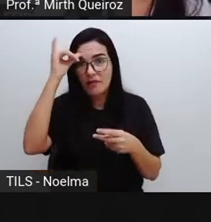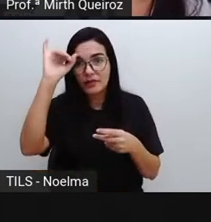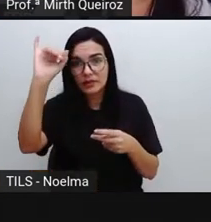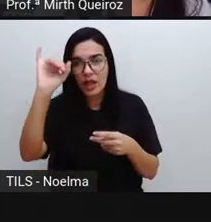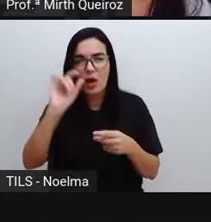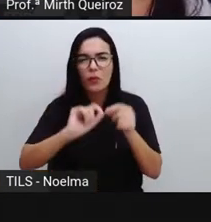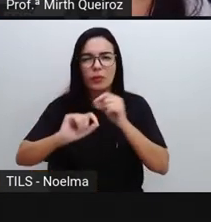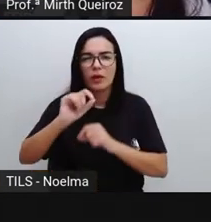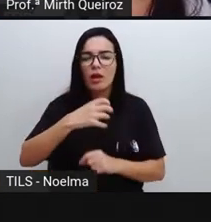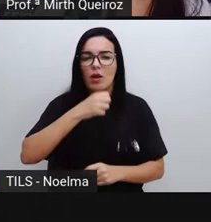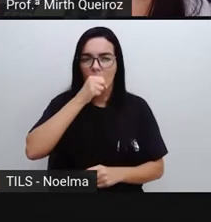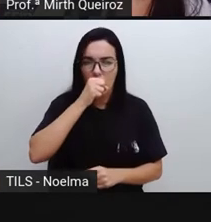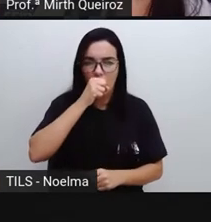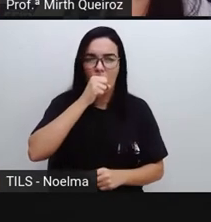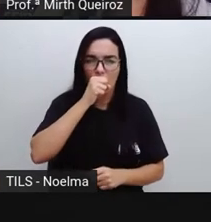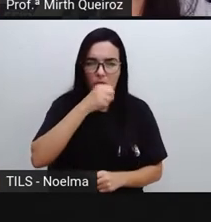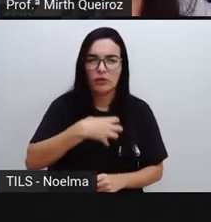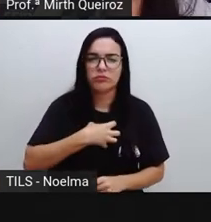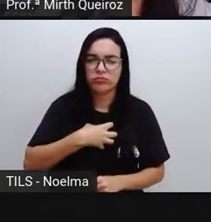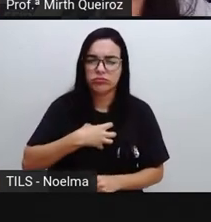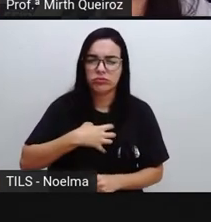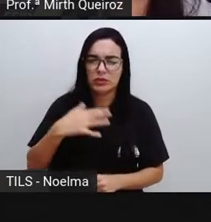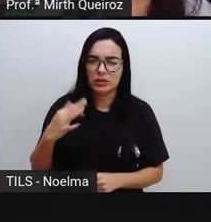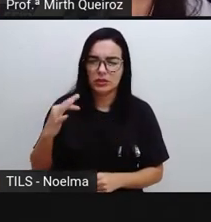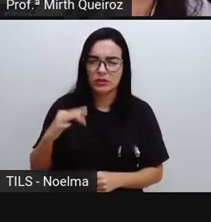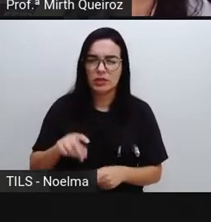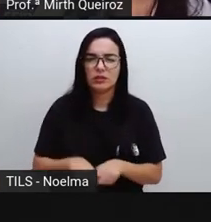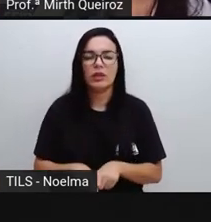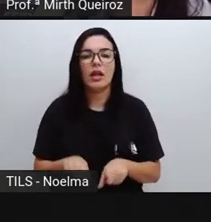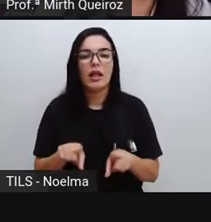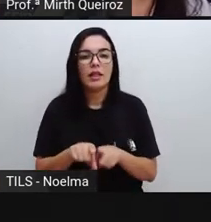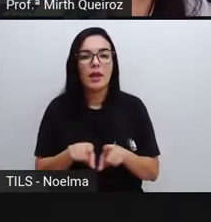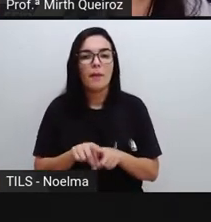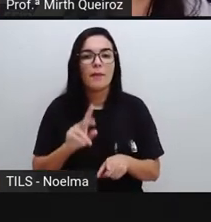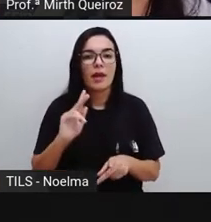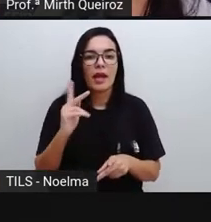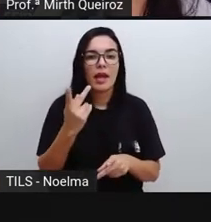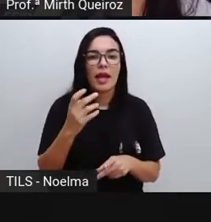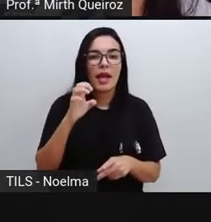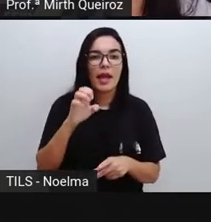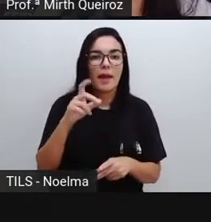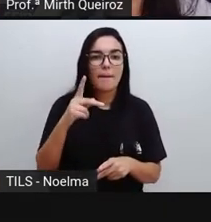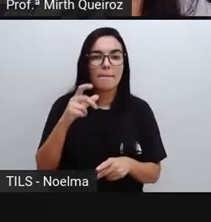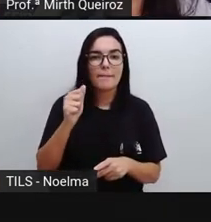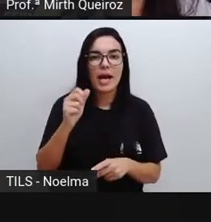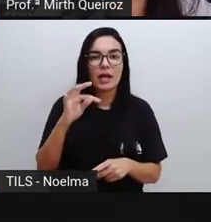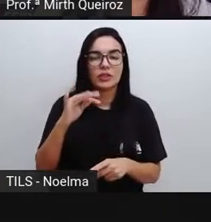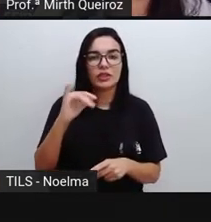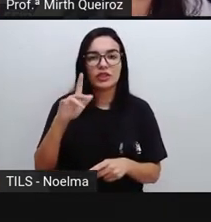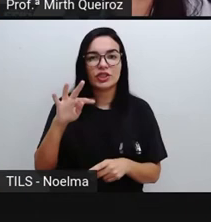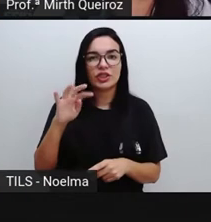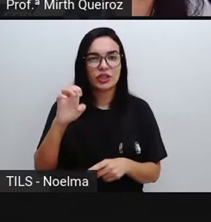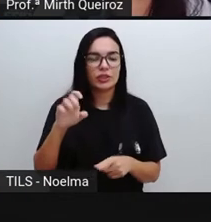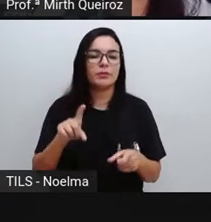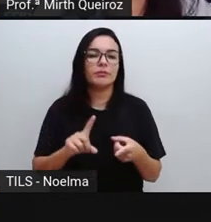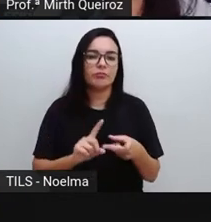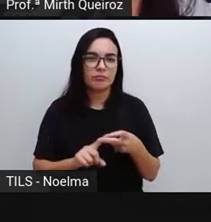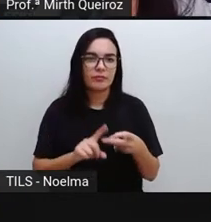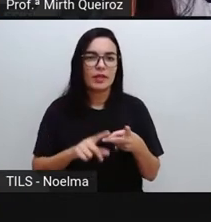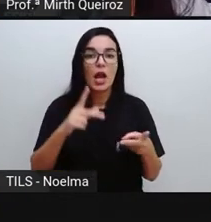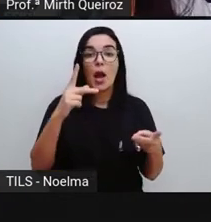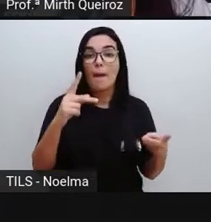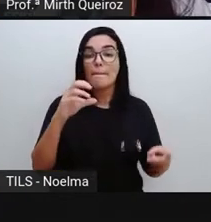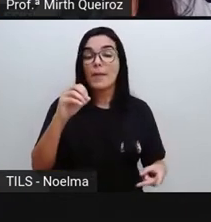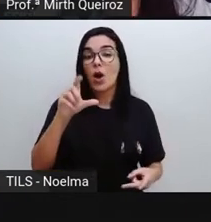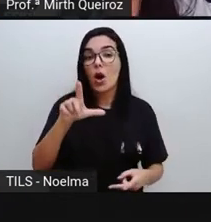tuberculose aí na infância hepatite B também doses ao nascer poliomielite a gente recebe primeira, segunda,